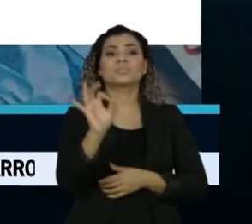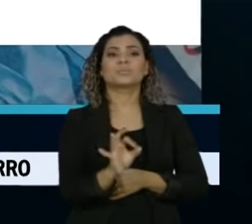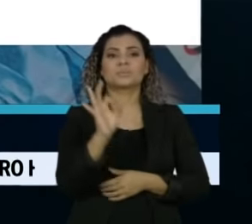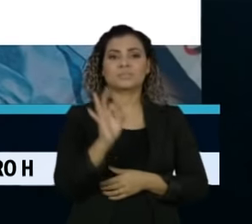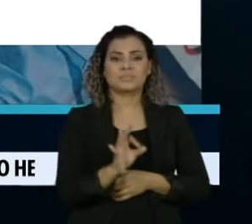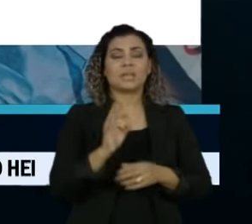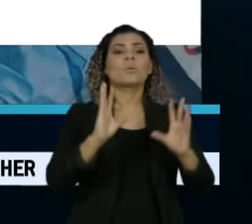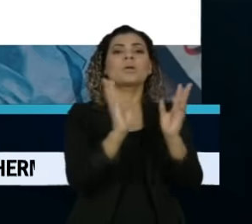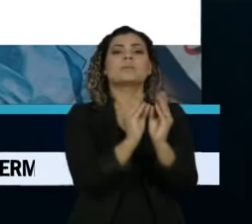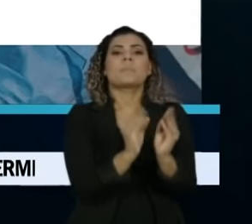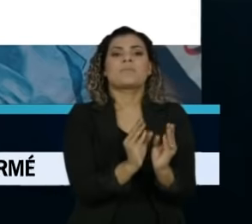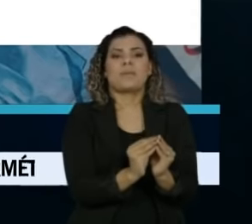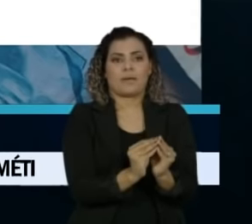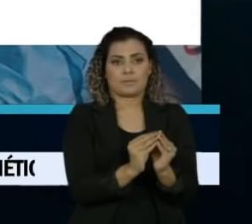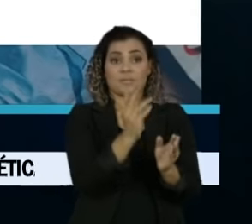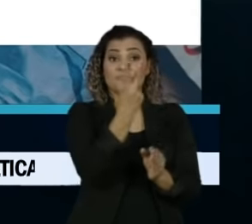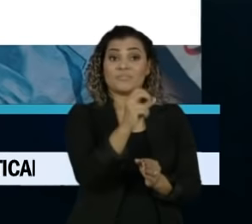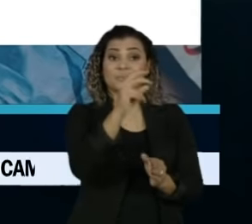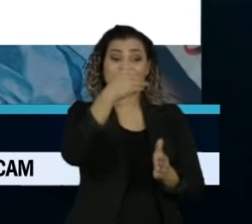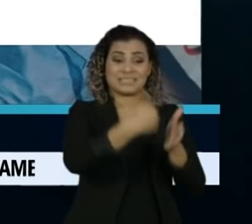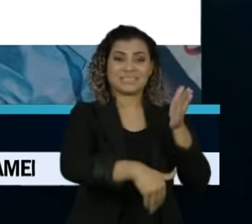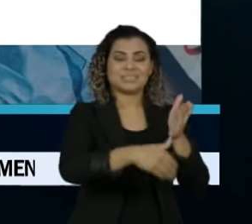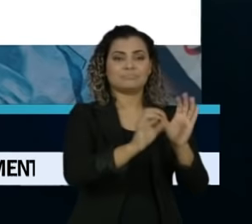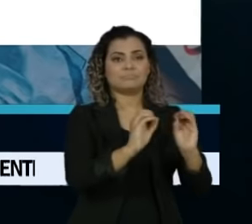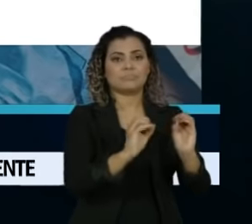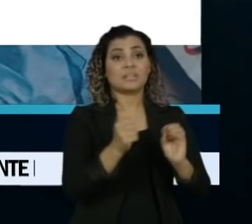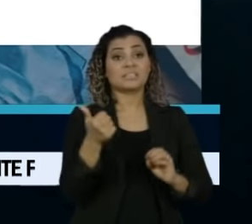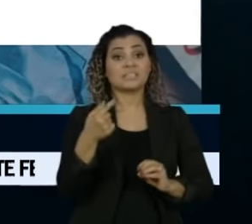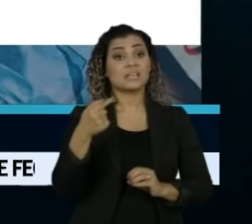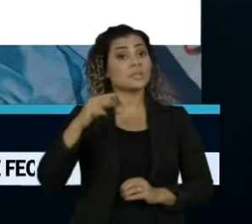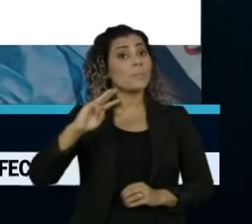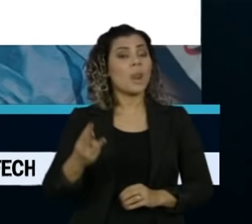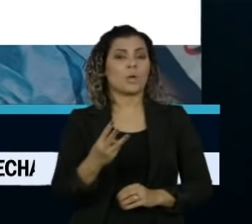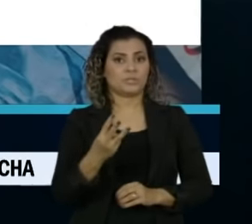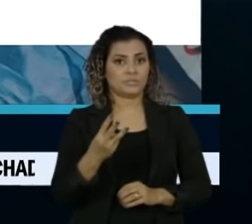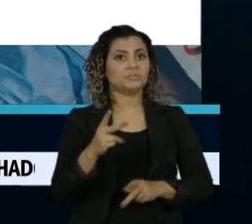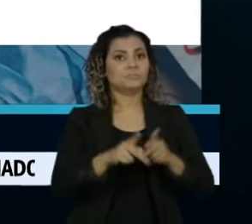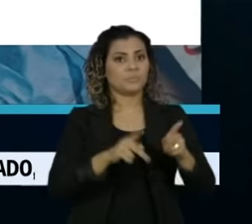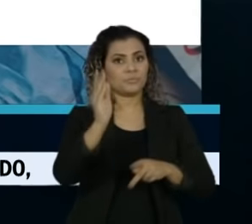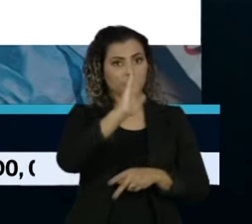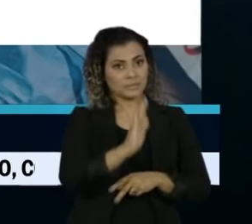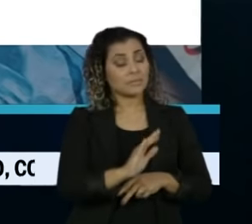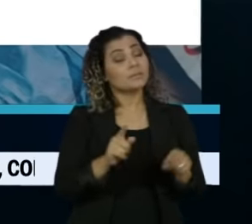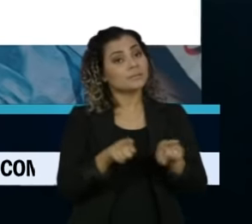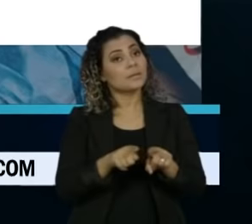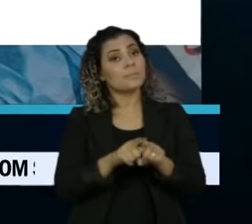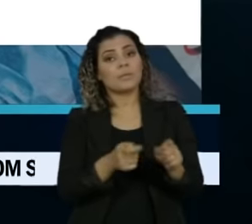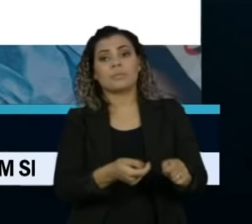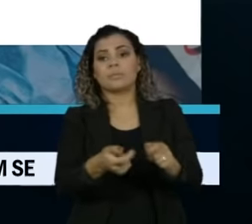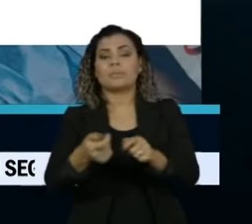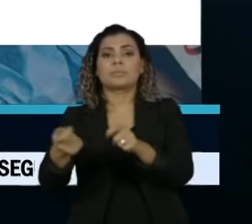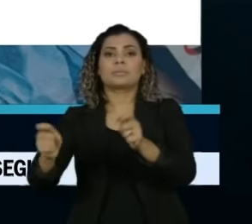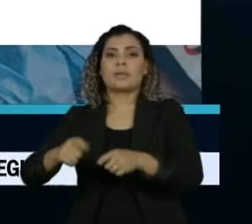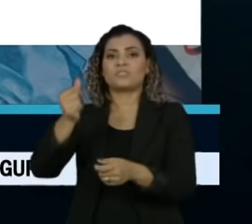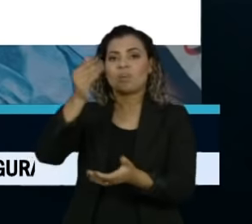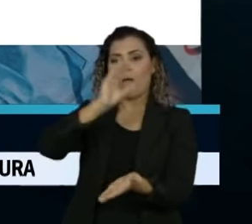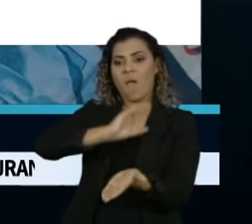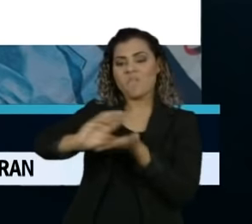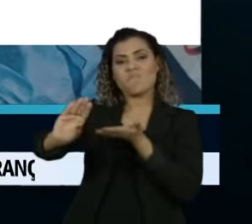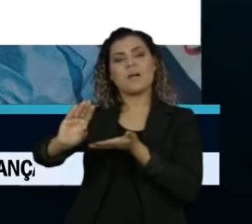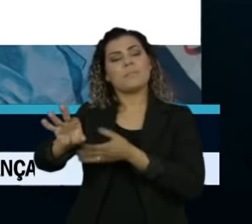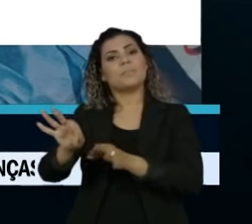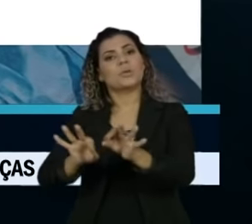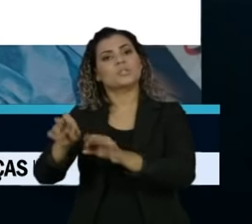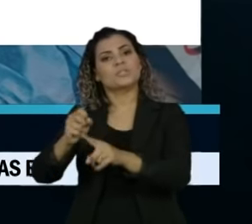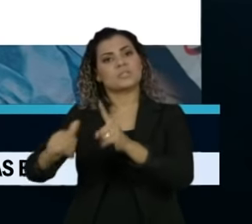declarações simplificadas. A medida pode atingir até 17 milhões de brasileiros e poderia garantir parte do dinheiro para lançar o